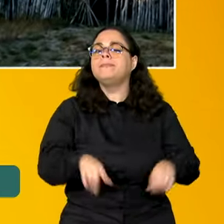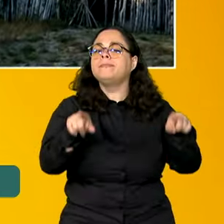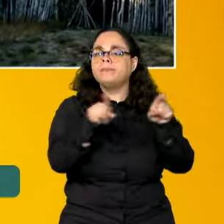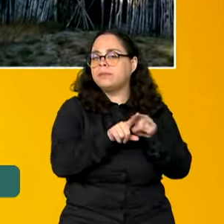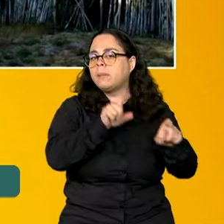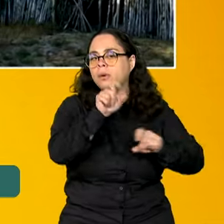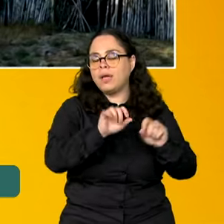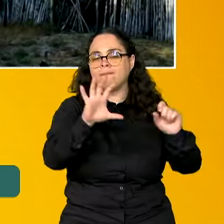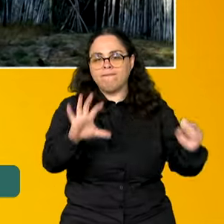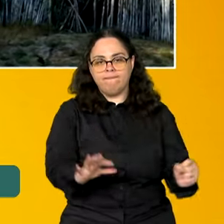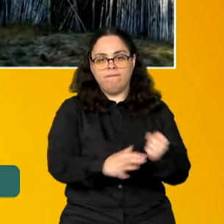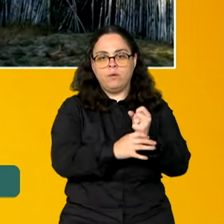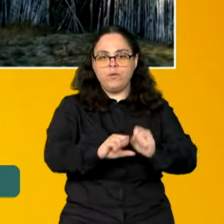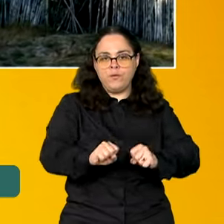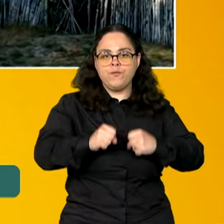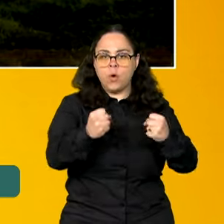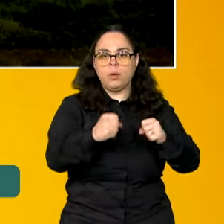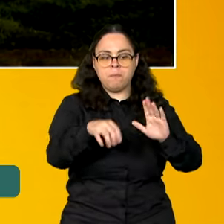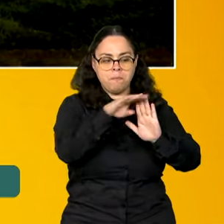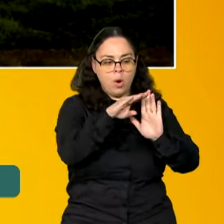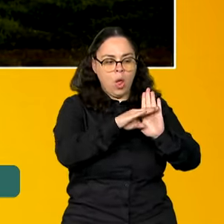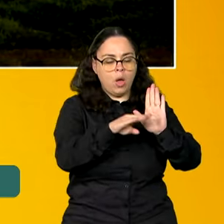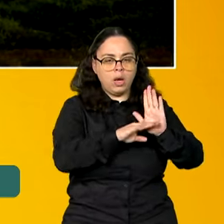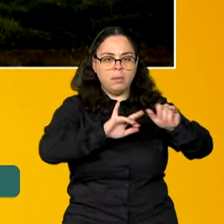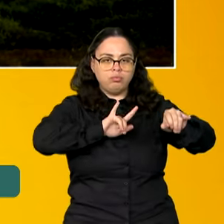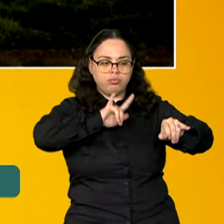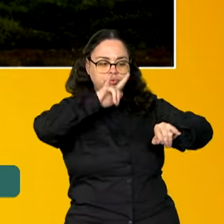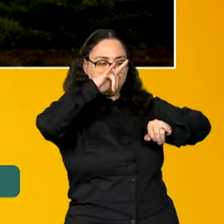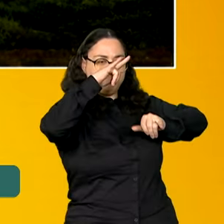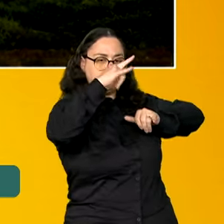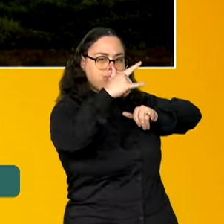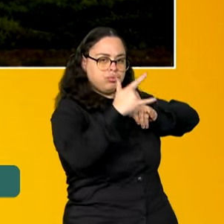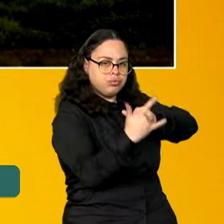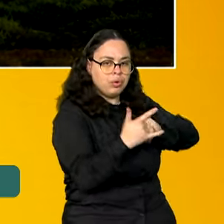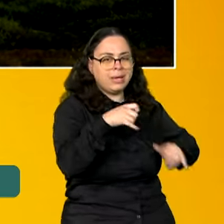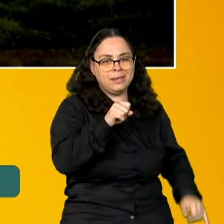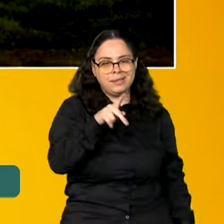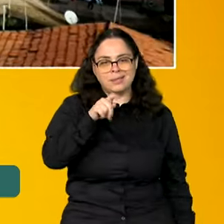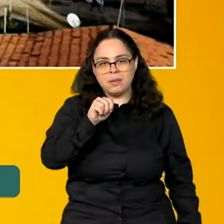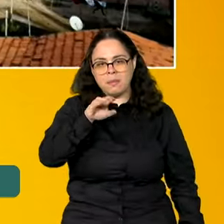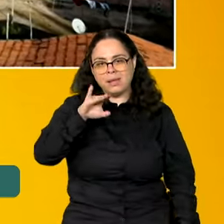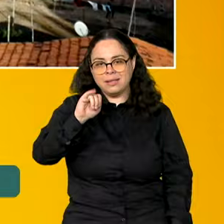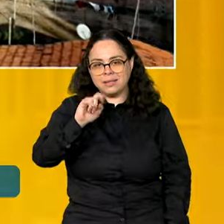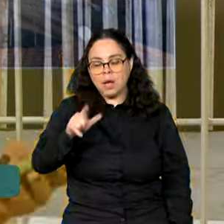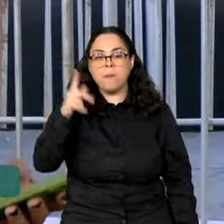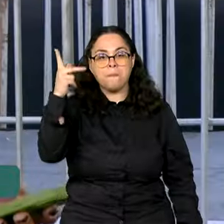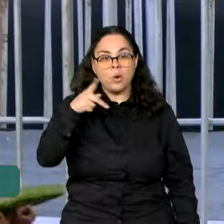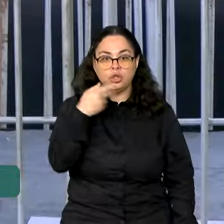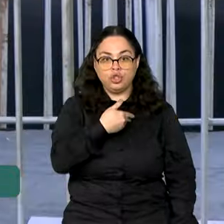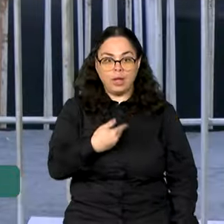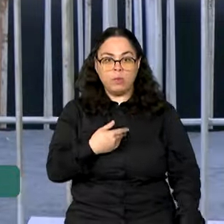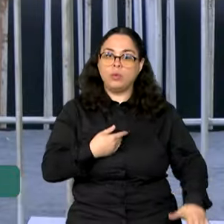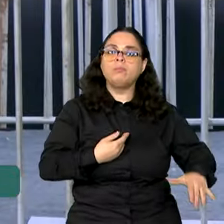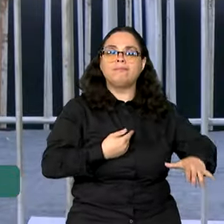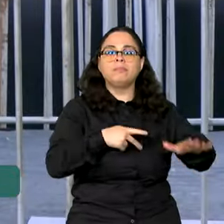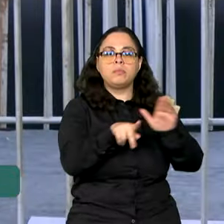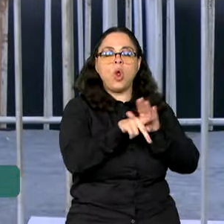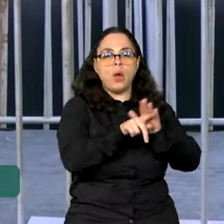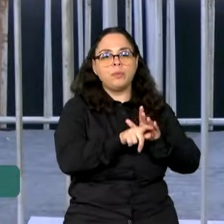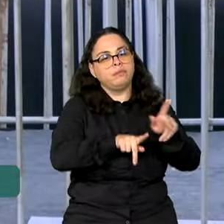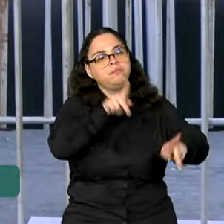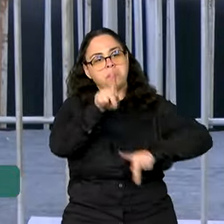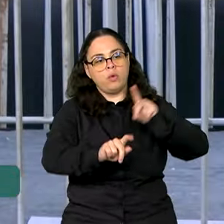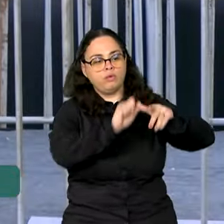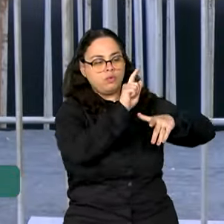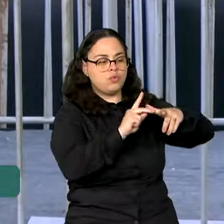o fortalecimento do Programa Espacial Brasileiro. Então, as duas políticas públicas, né, para o povo quilombola e para o